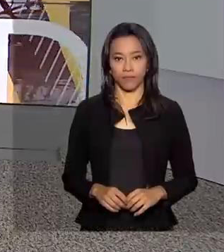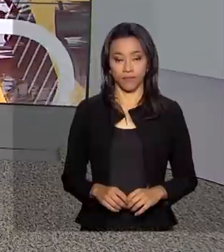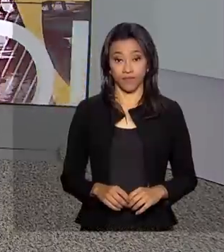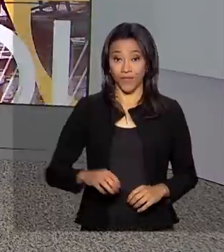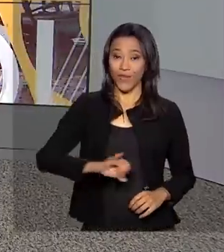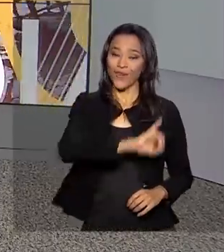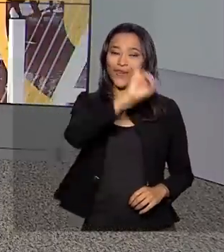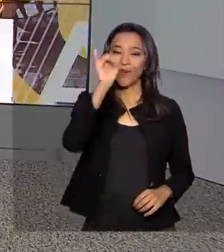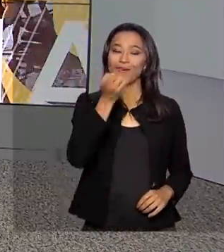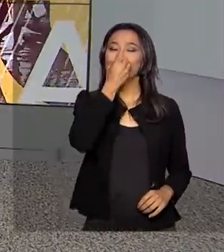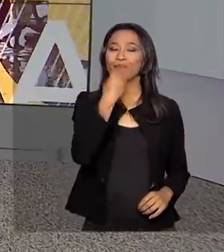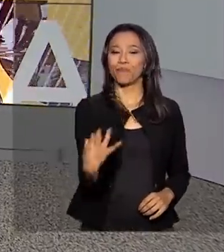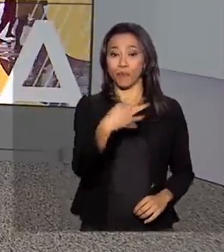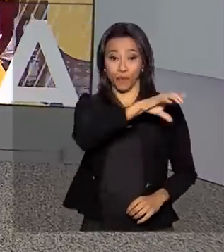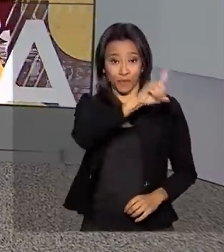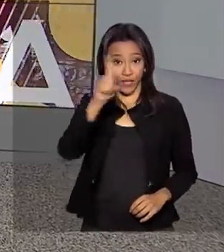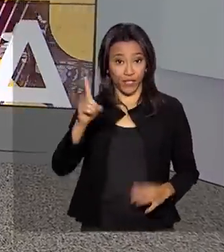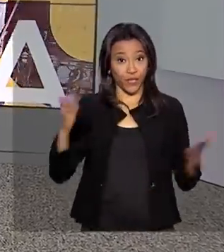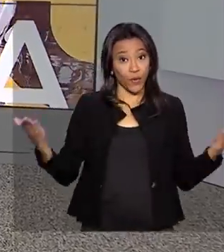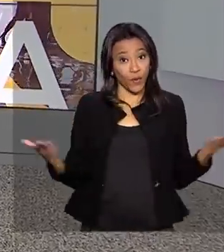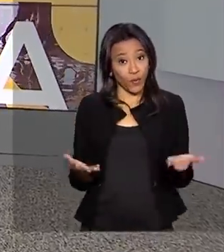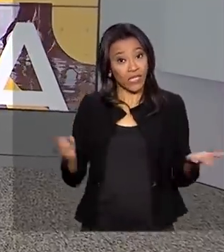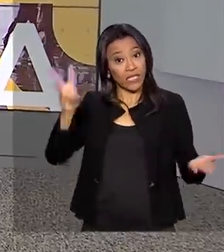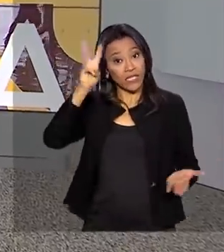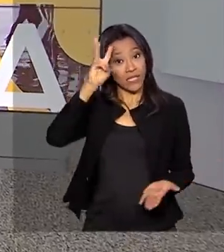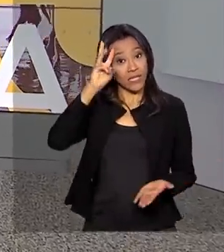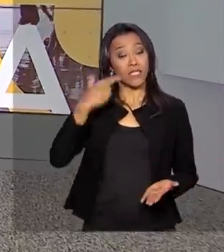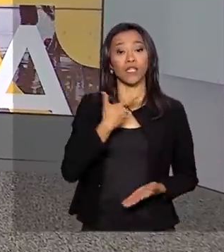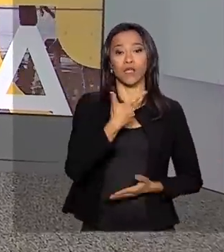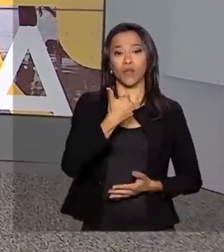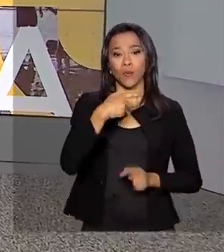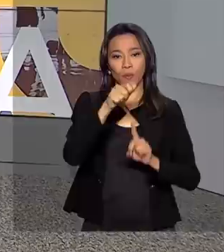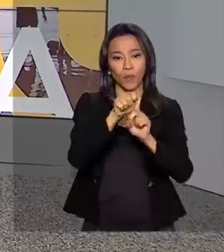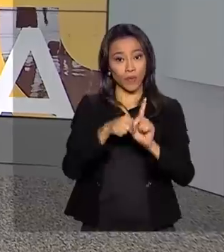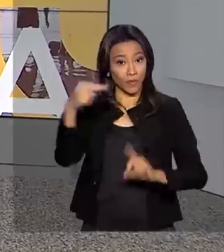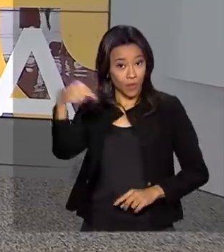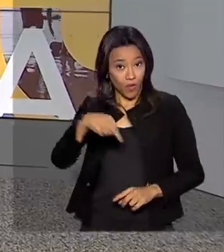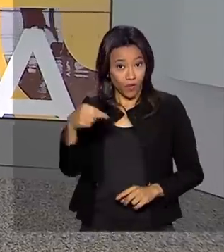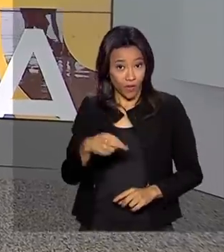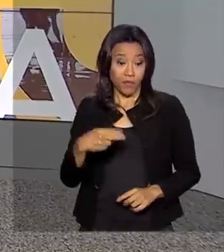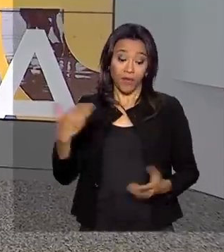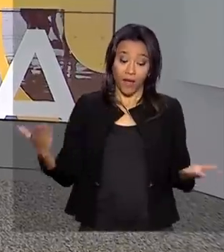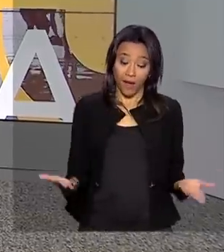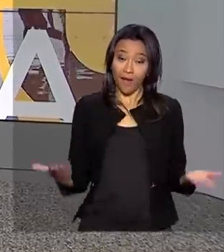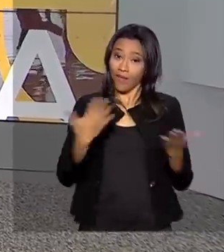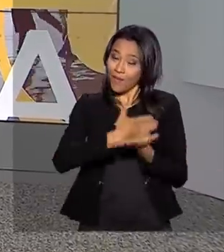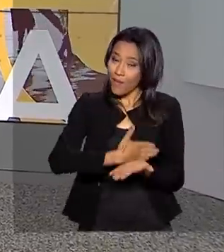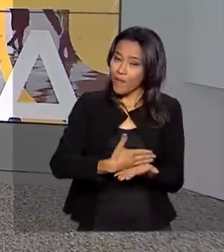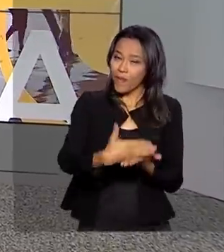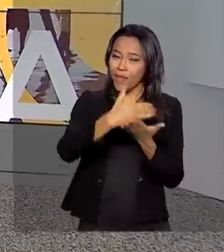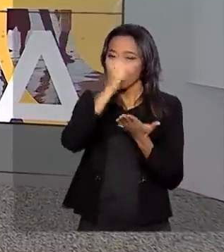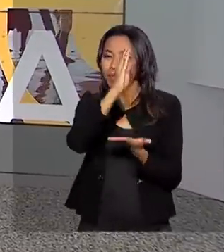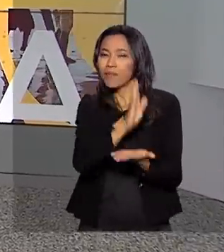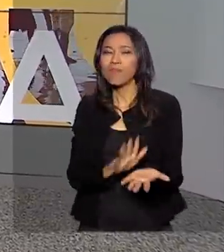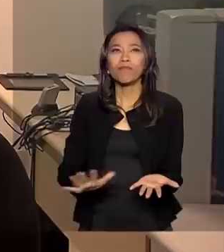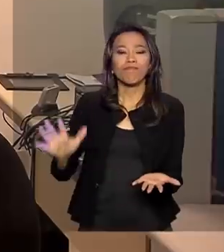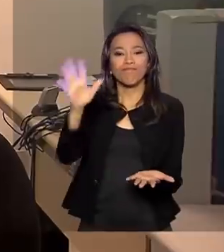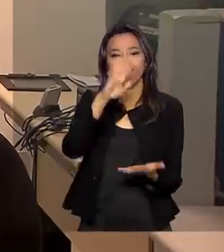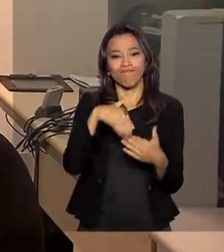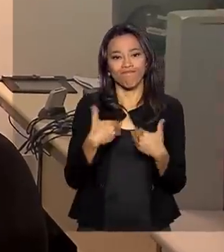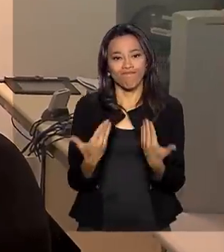Olá, bom dia pra você. Hoje é terça-feira, 12 de novembro. O Brasil em Dia começa agora para todo o país.